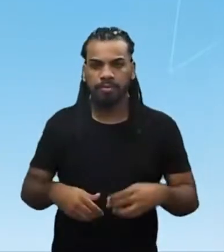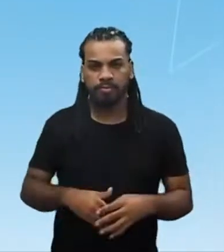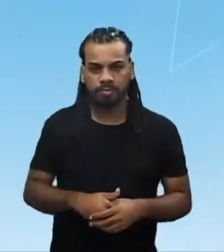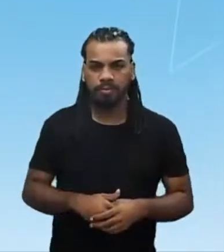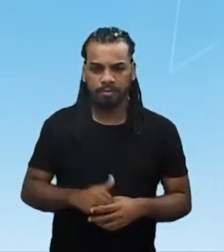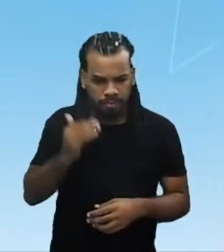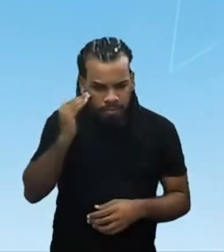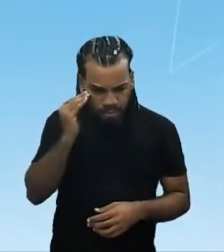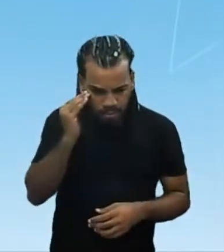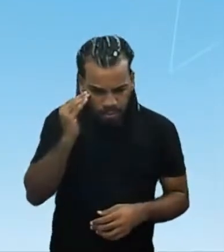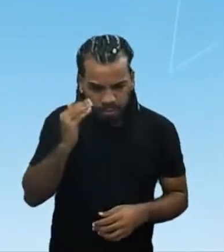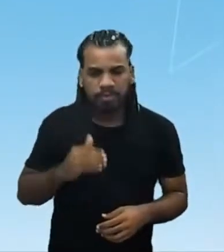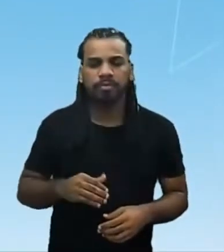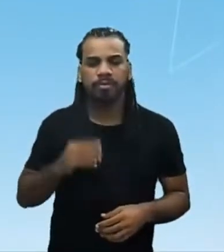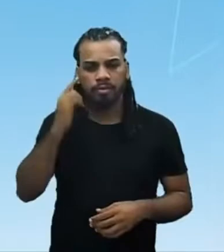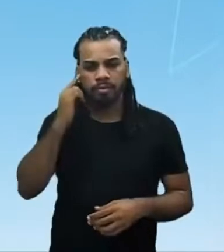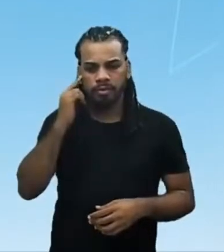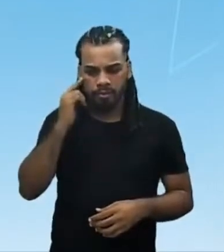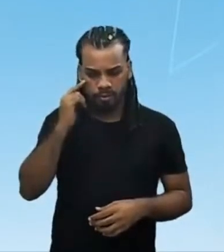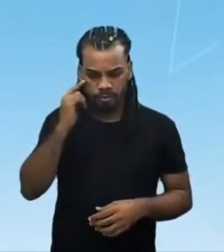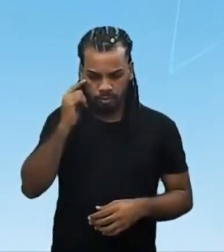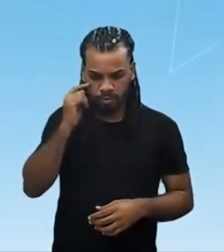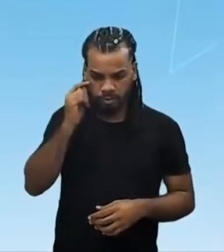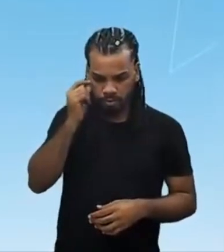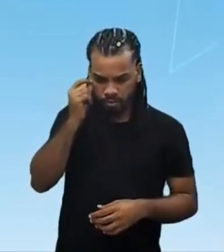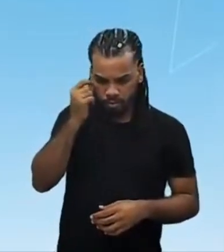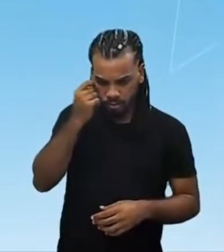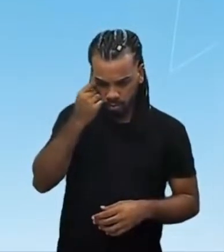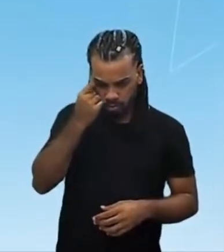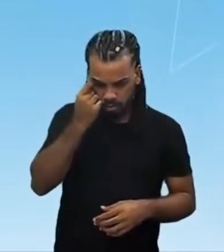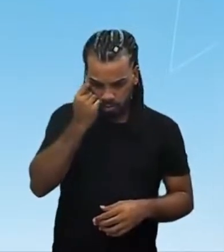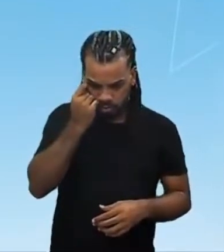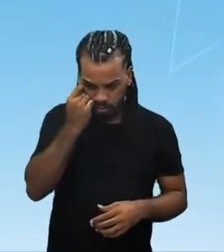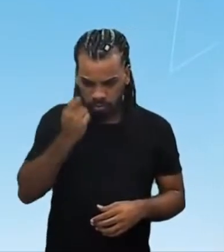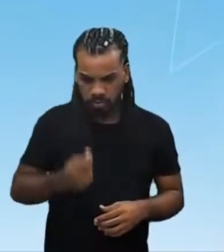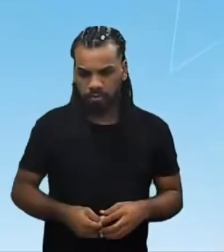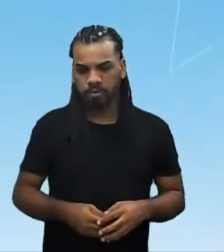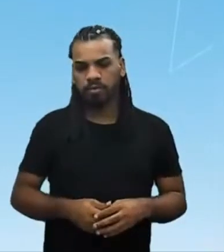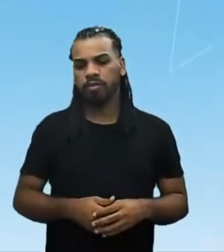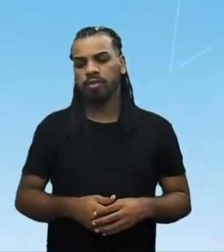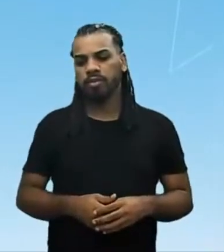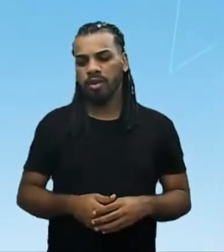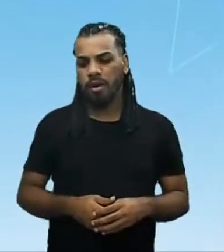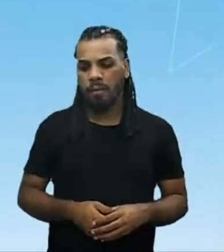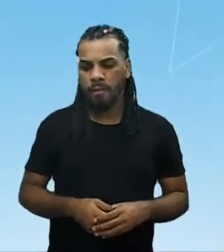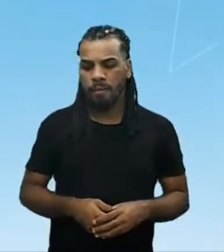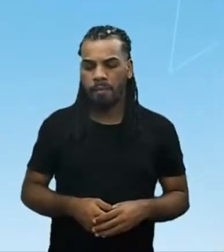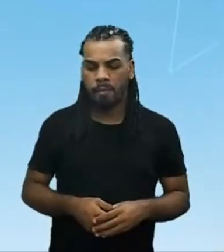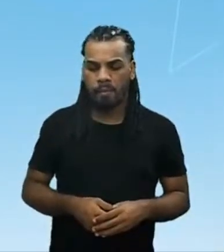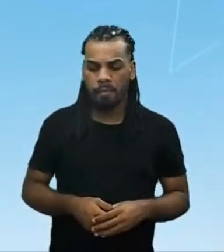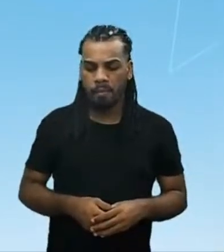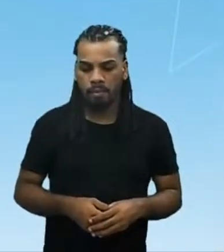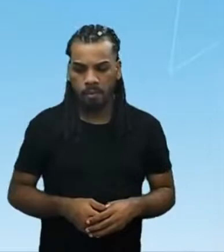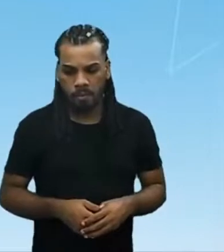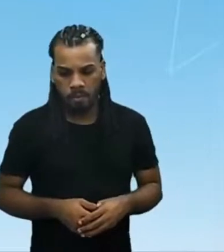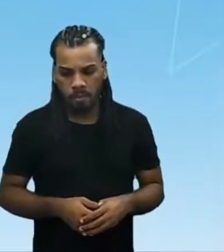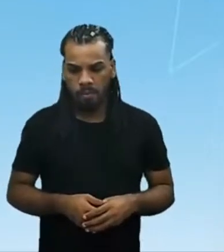Show de bola! Ainda aqui do ladinho, aproveitando essa carona que o Andrezão já nos colocou aqui,